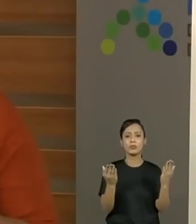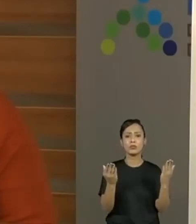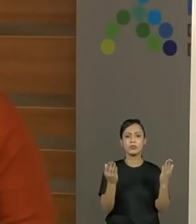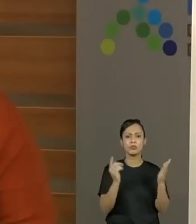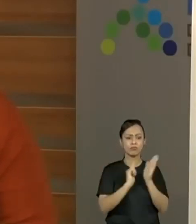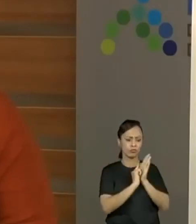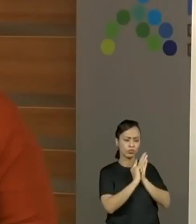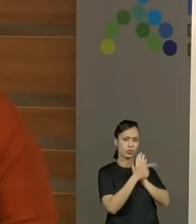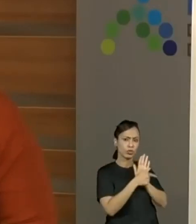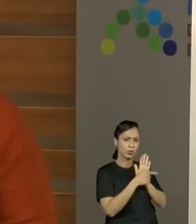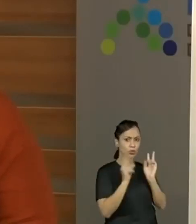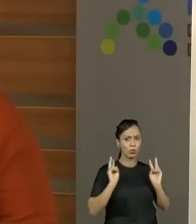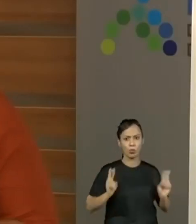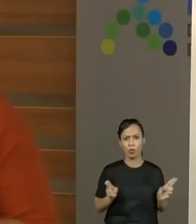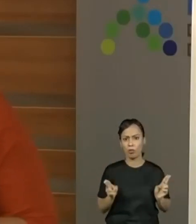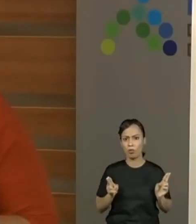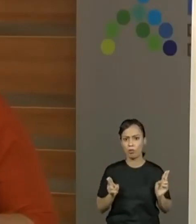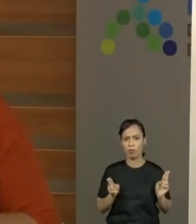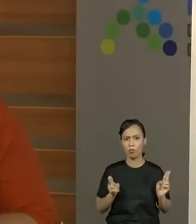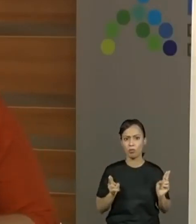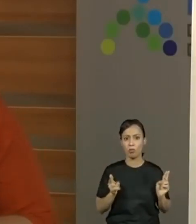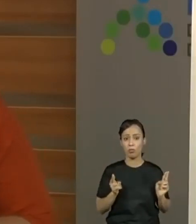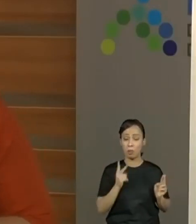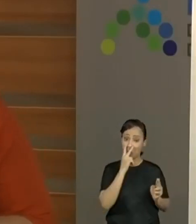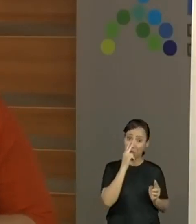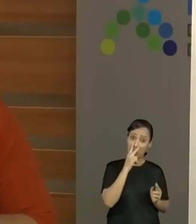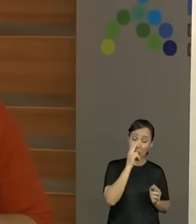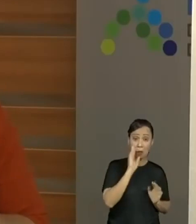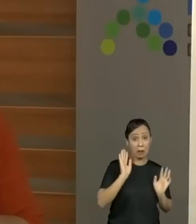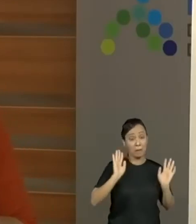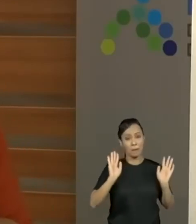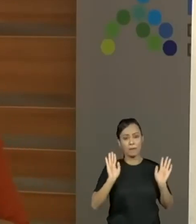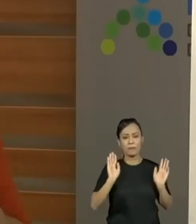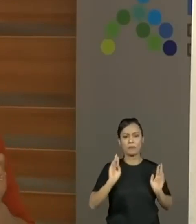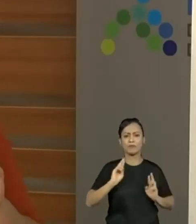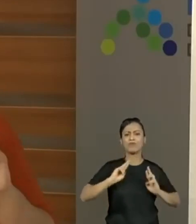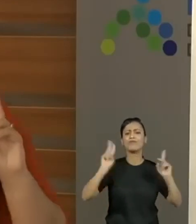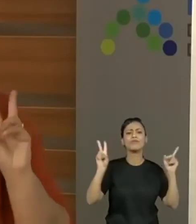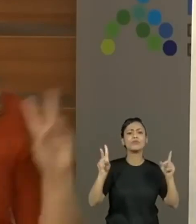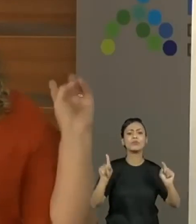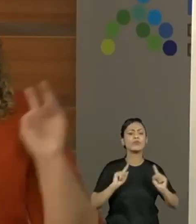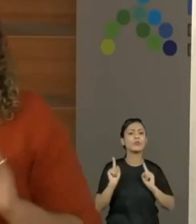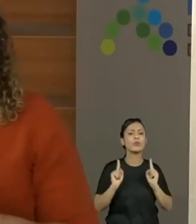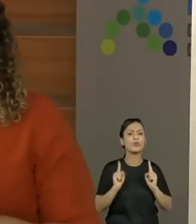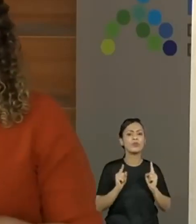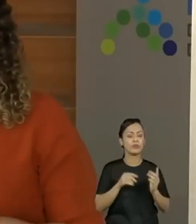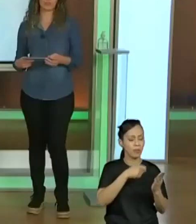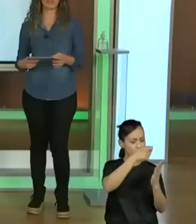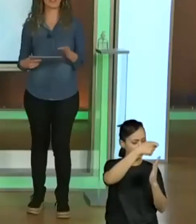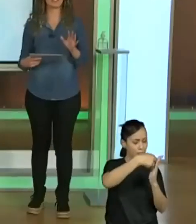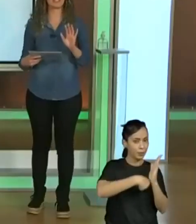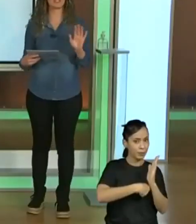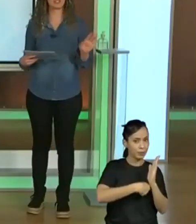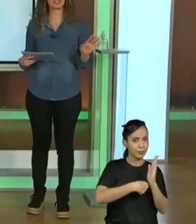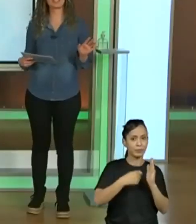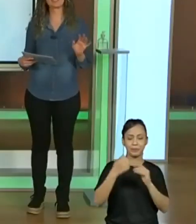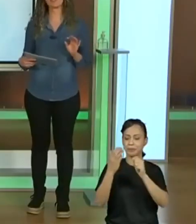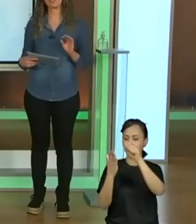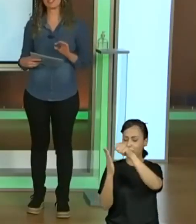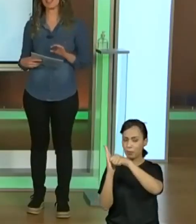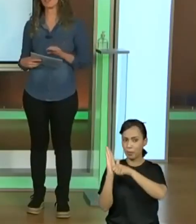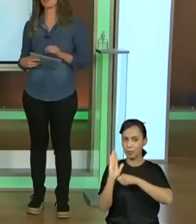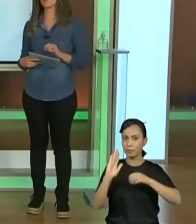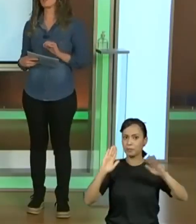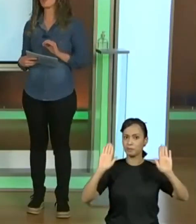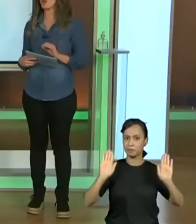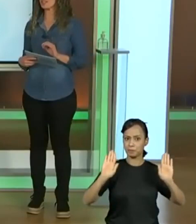Tem diferenças? Tem semelhanças? Professora Kelly, o que chama a atenção nesses dois textos? Ó, já senti que eles